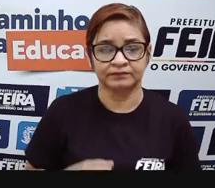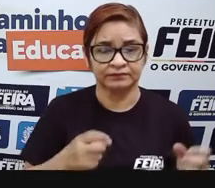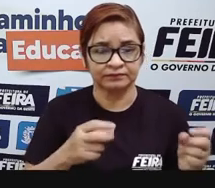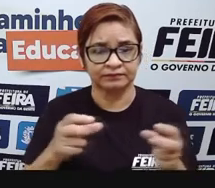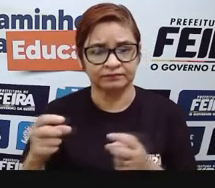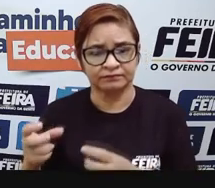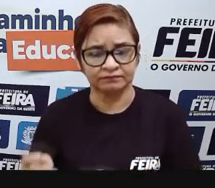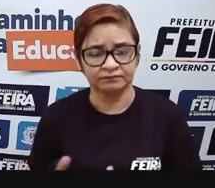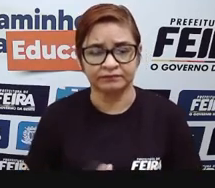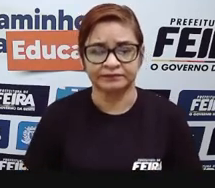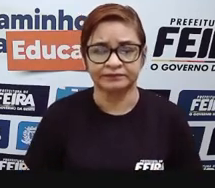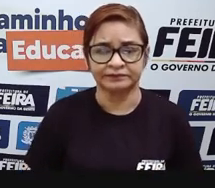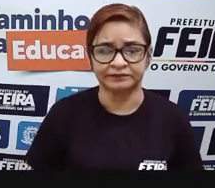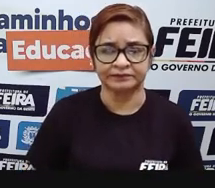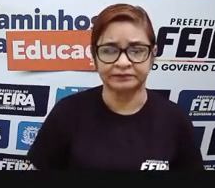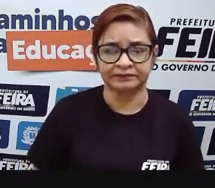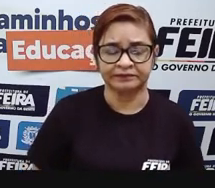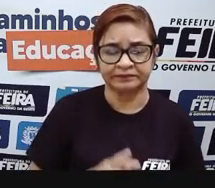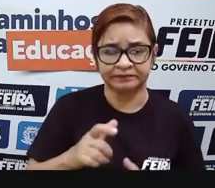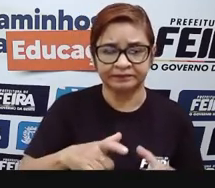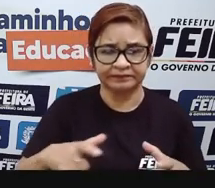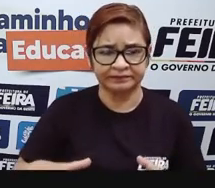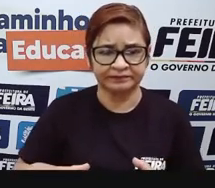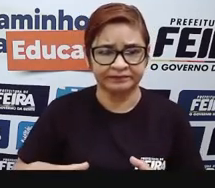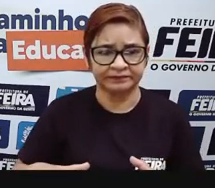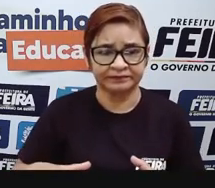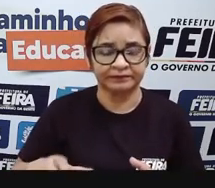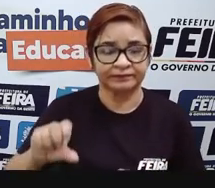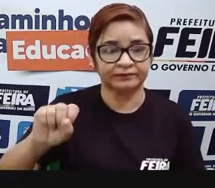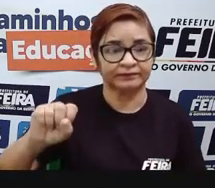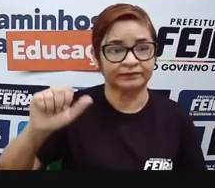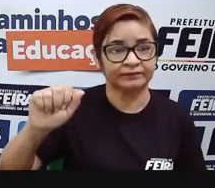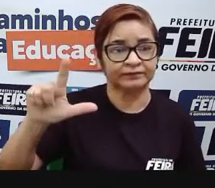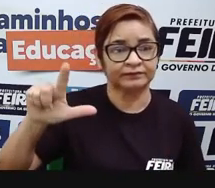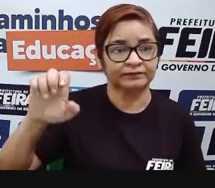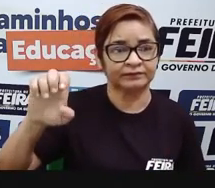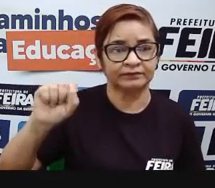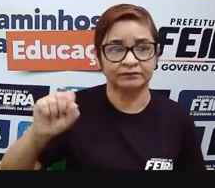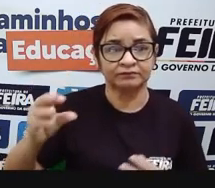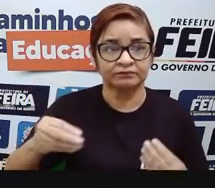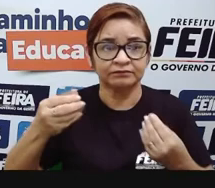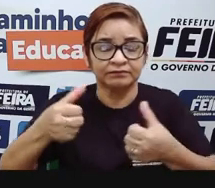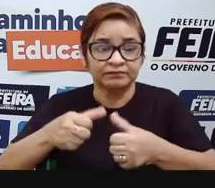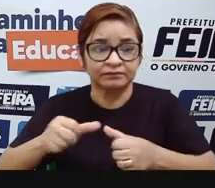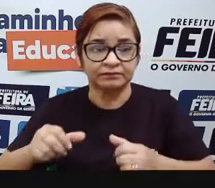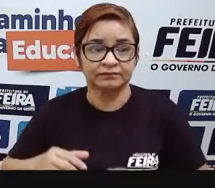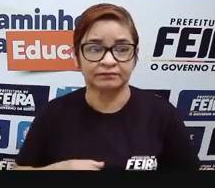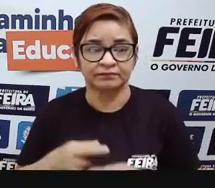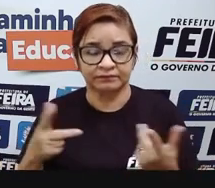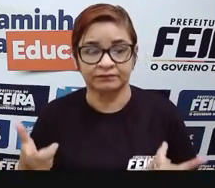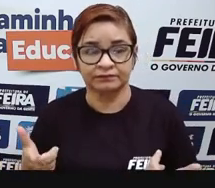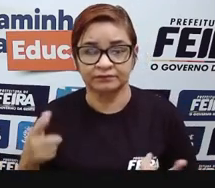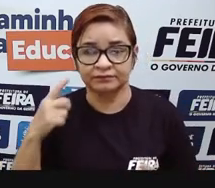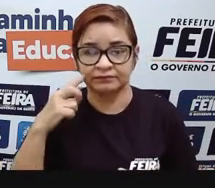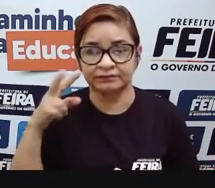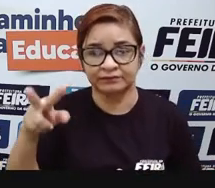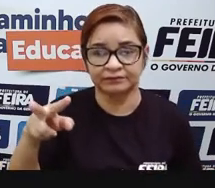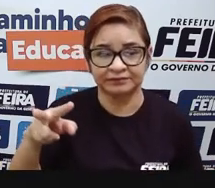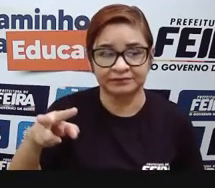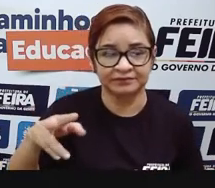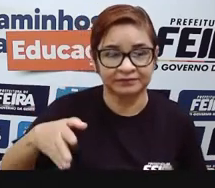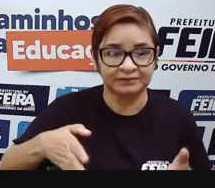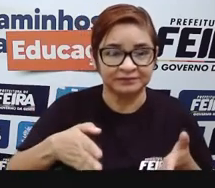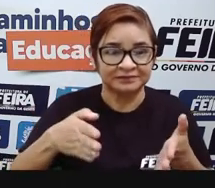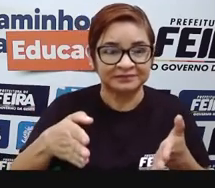ali naquela parte da Salles Barbosa, como modificou, né? É uma reportagem atual que mostra a modificação